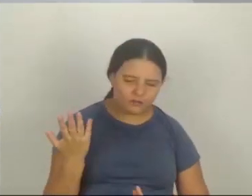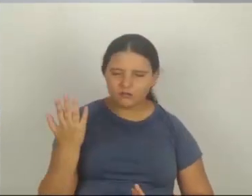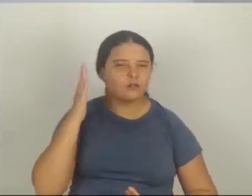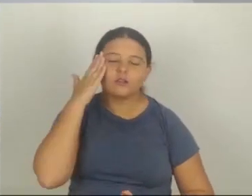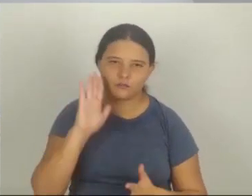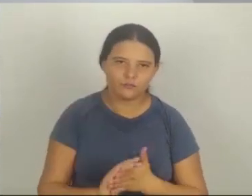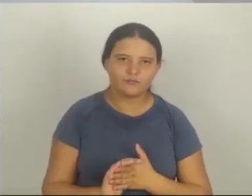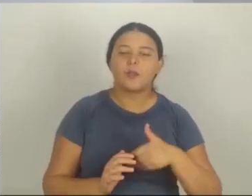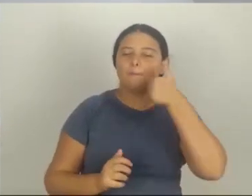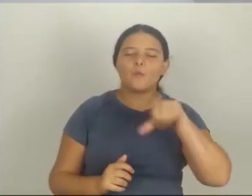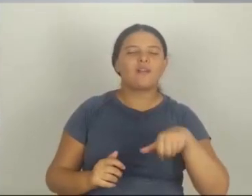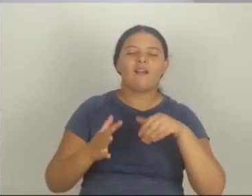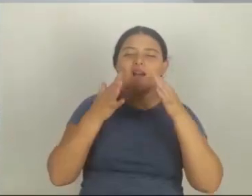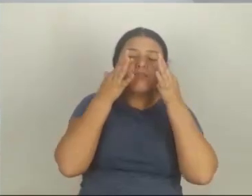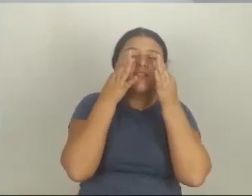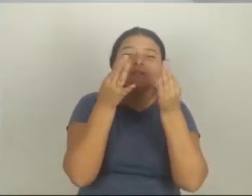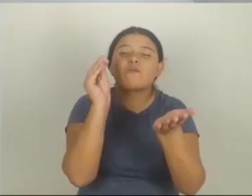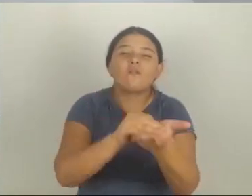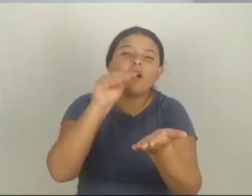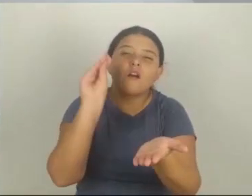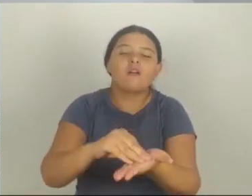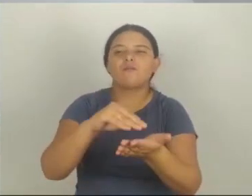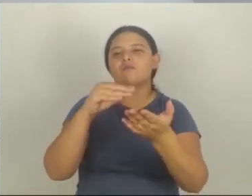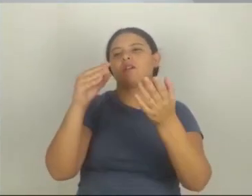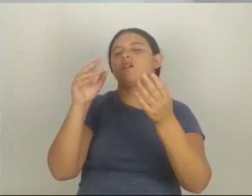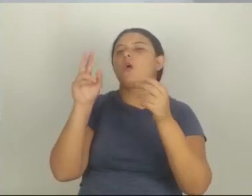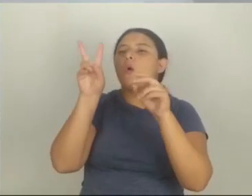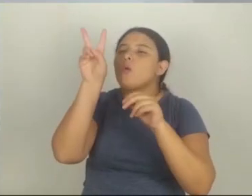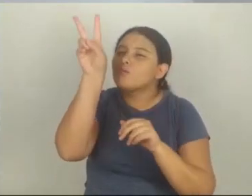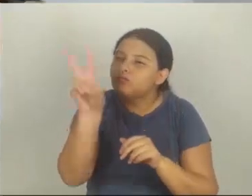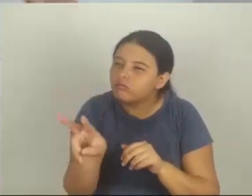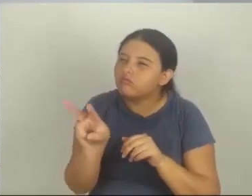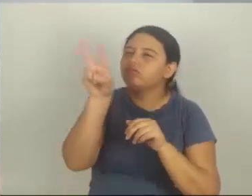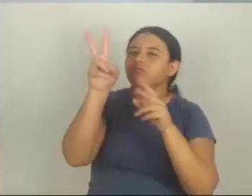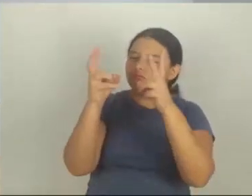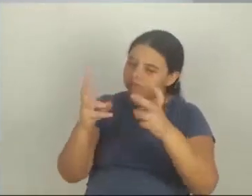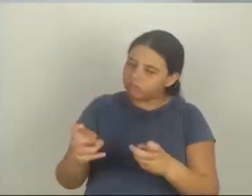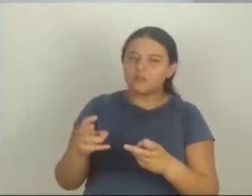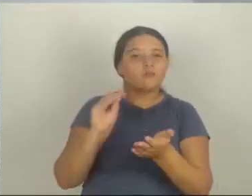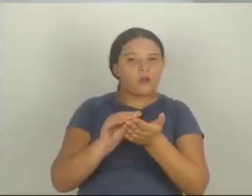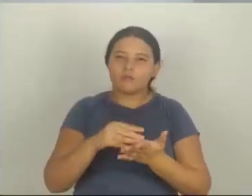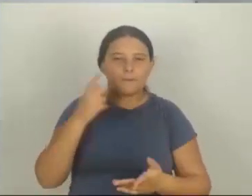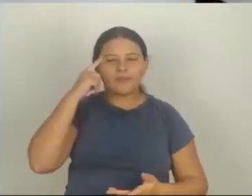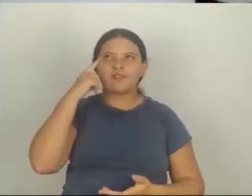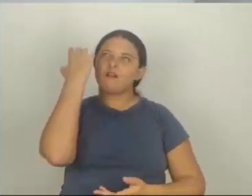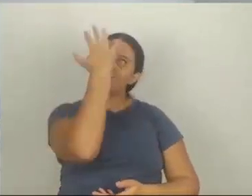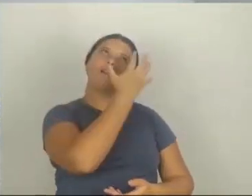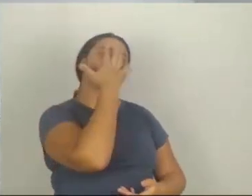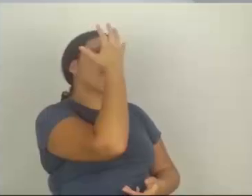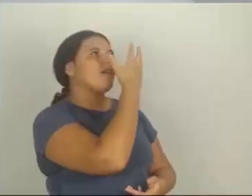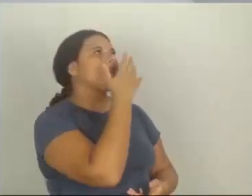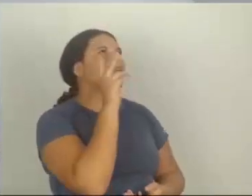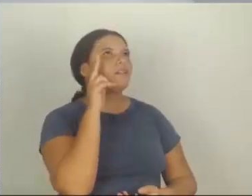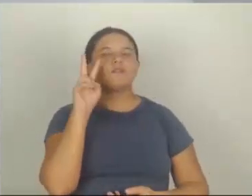E sobre mulheres que não prestam atenção no comportamento do homem porque gostou dele, né? Já montou um romance,